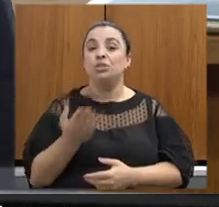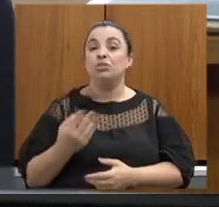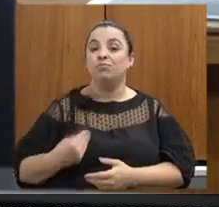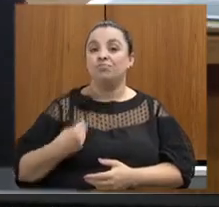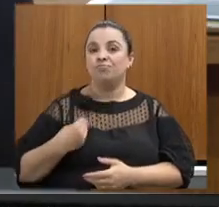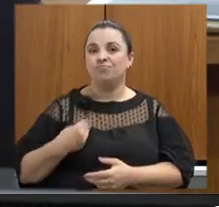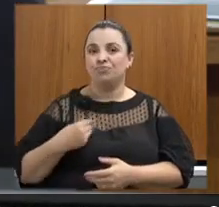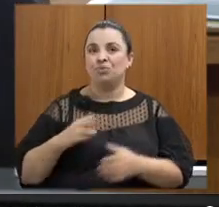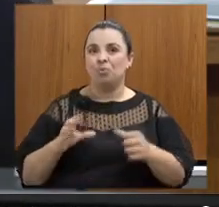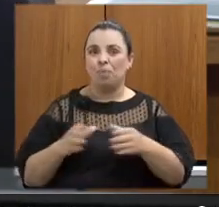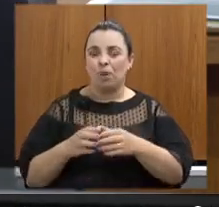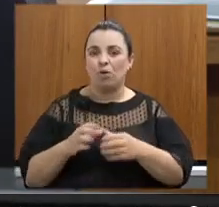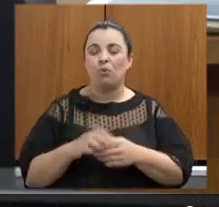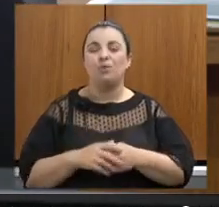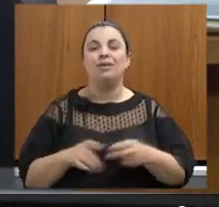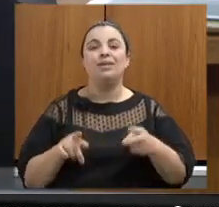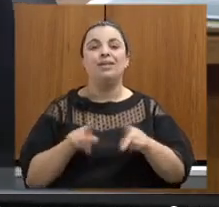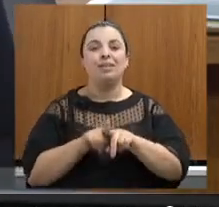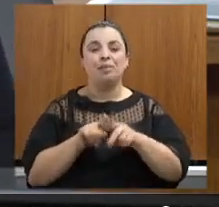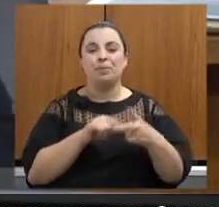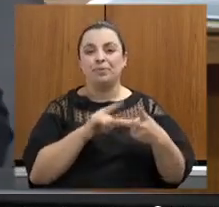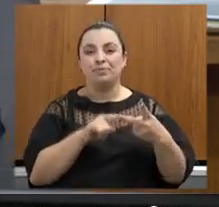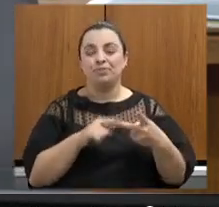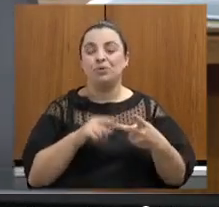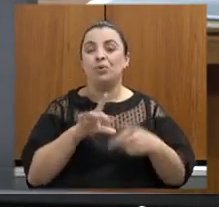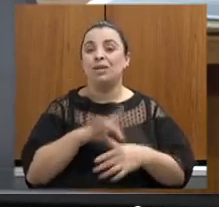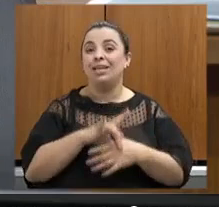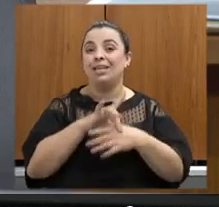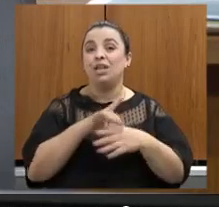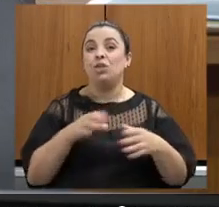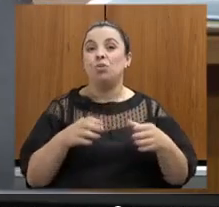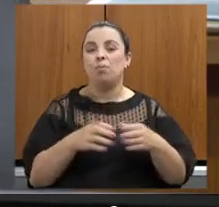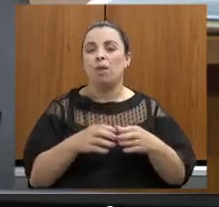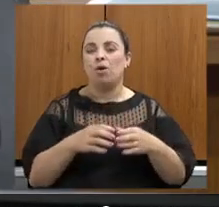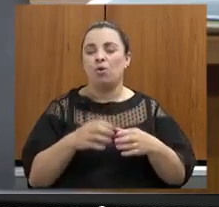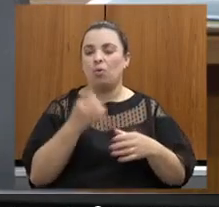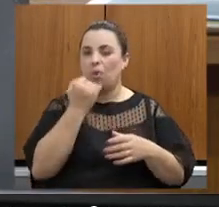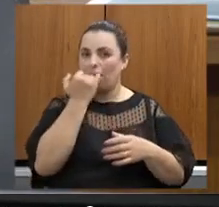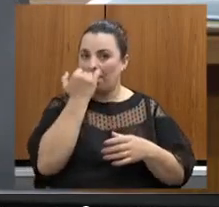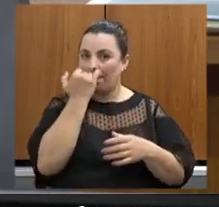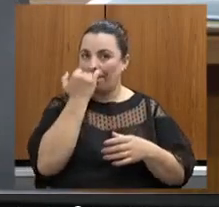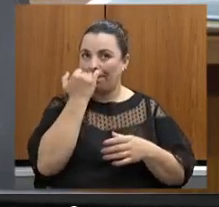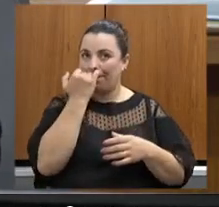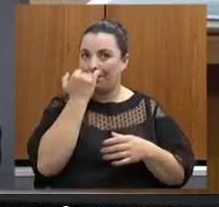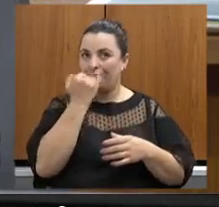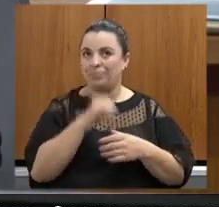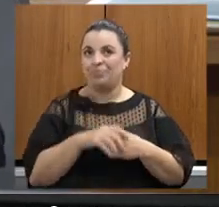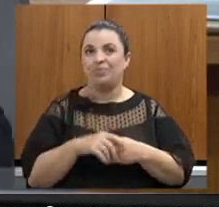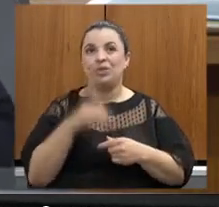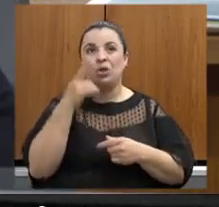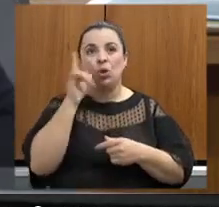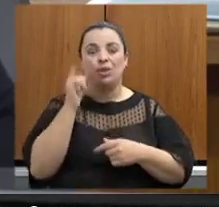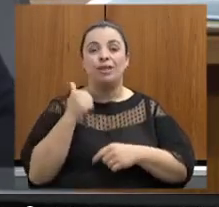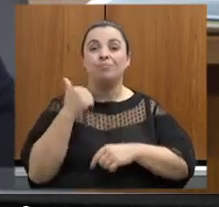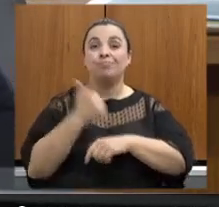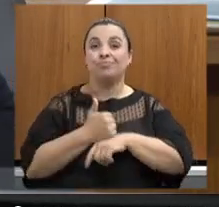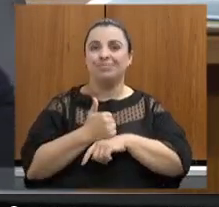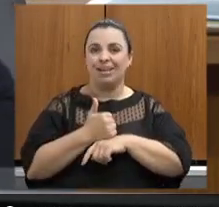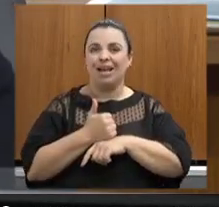ao nosso líder do bloco que ontem assumiu a liderança